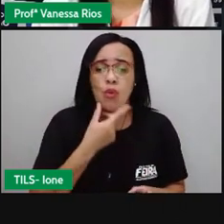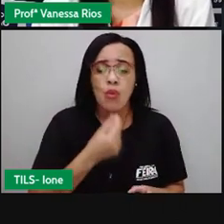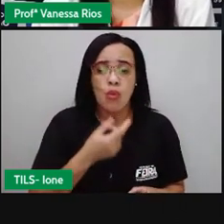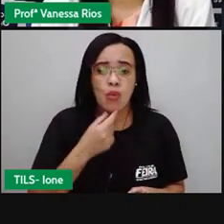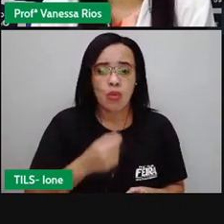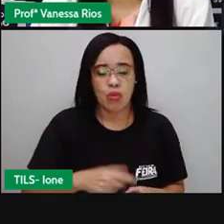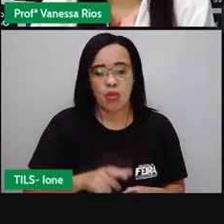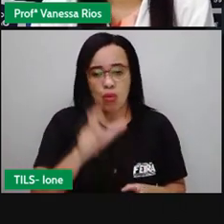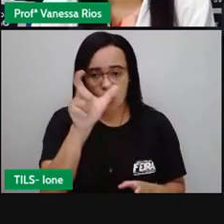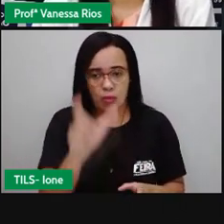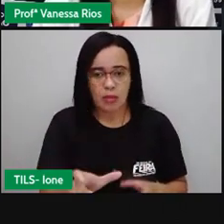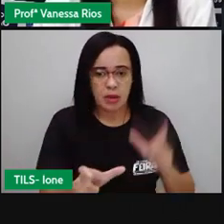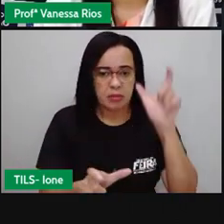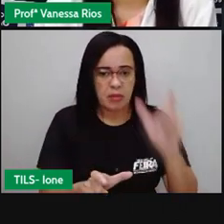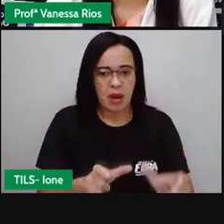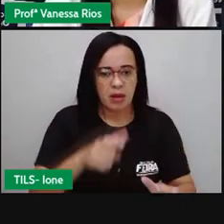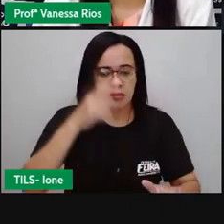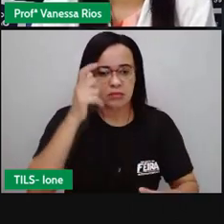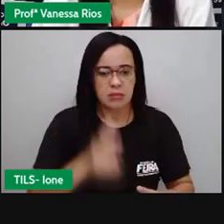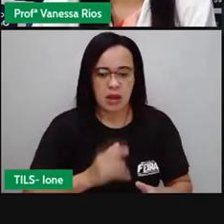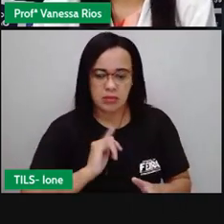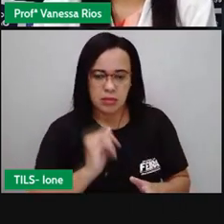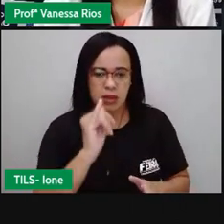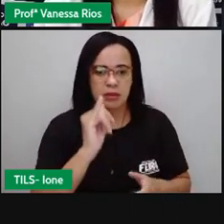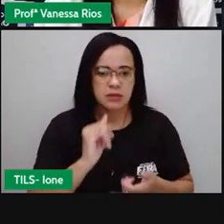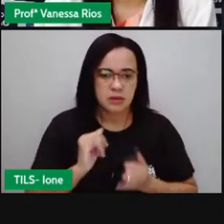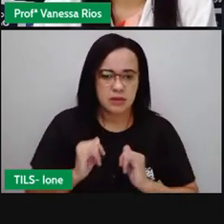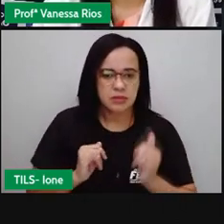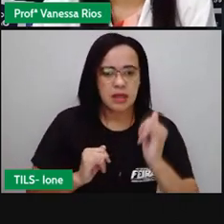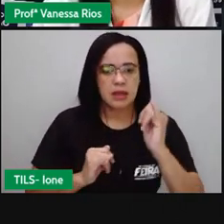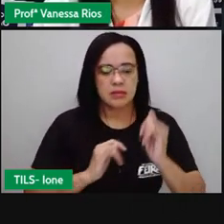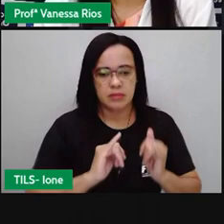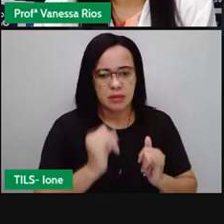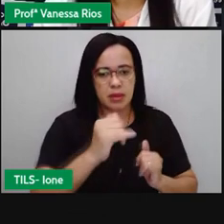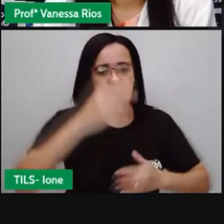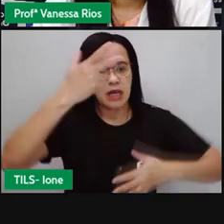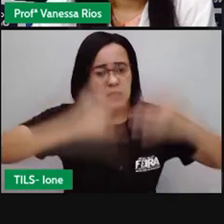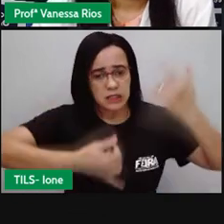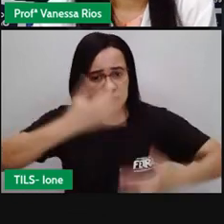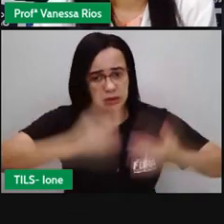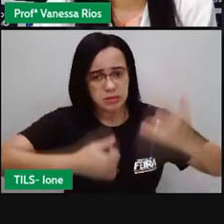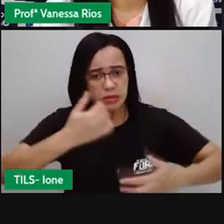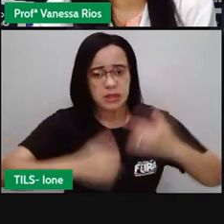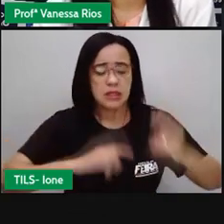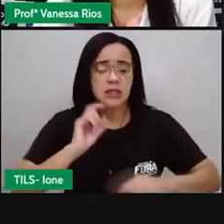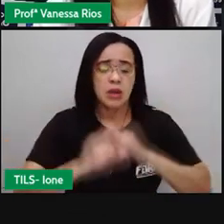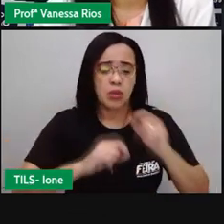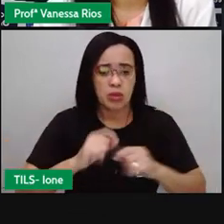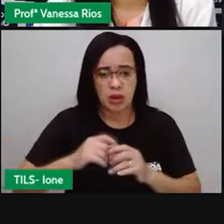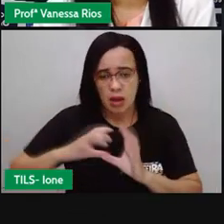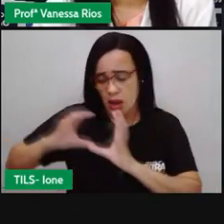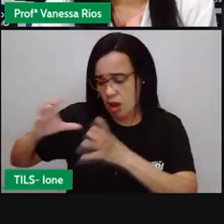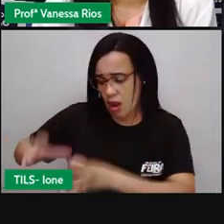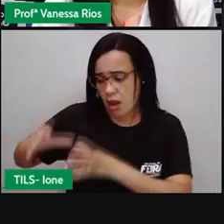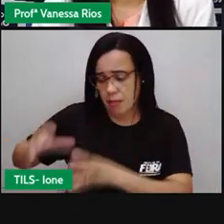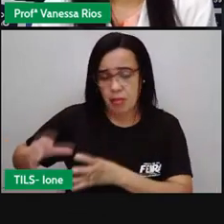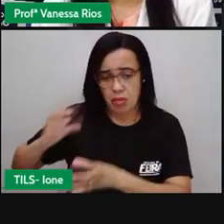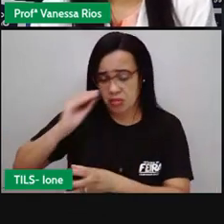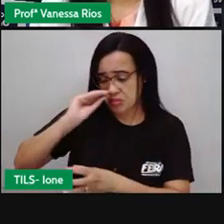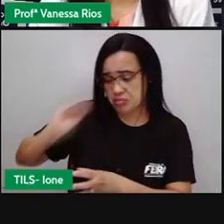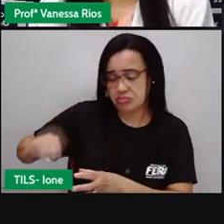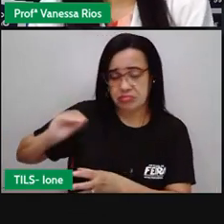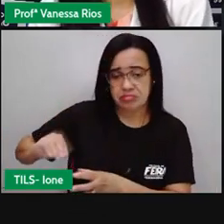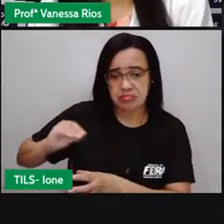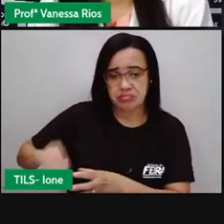descrevendo uma cena em que o menino deixa de brincar de bola para jogar um jogo onde aparece a bola e aí